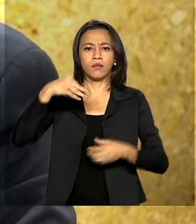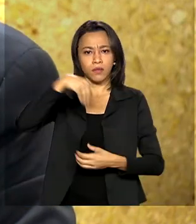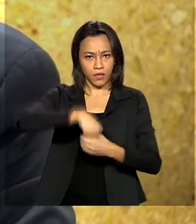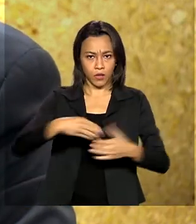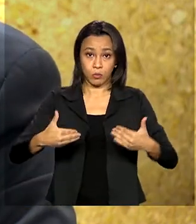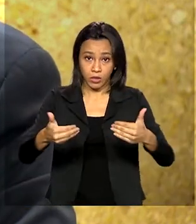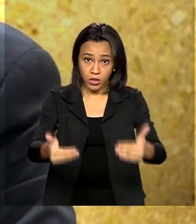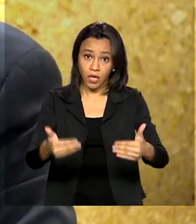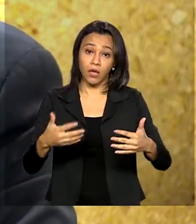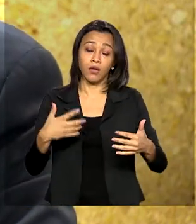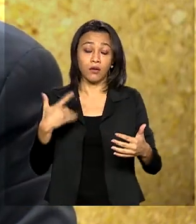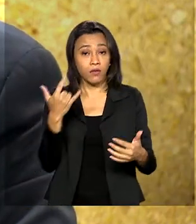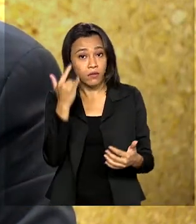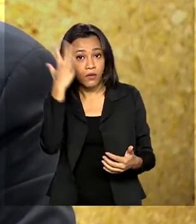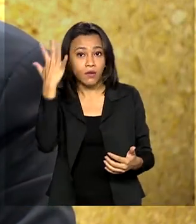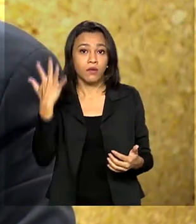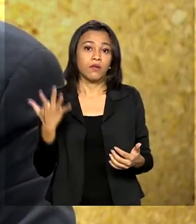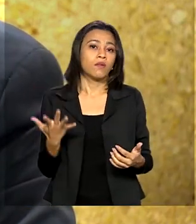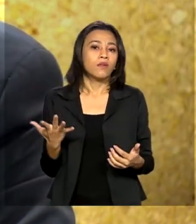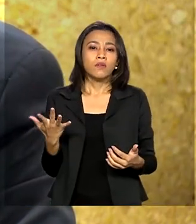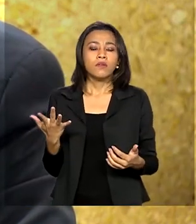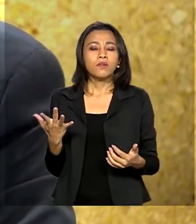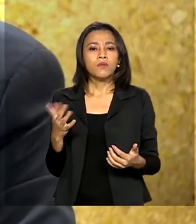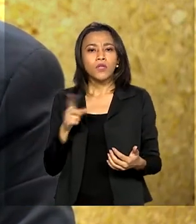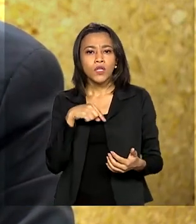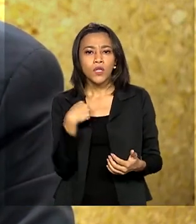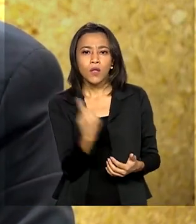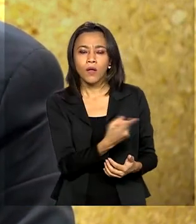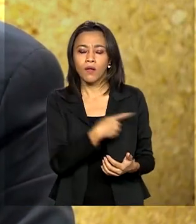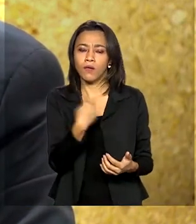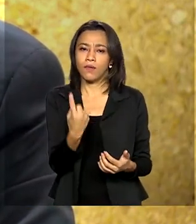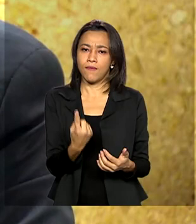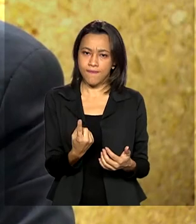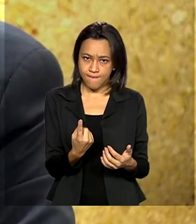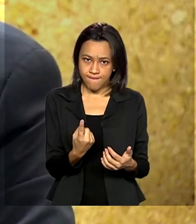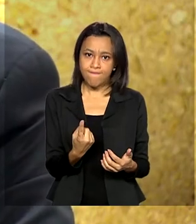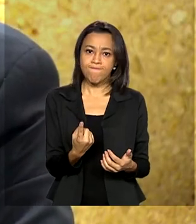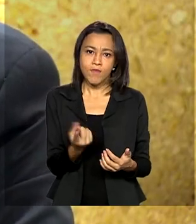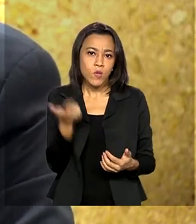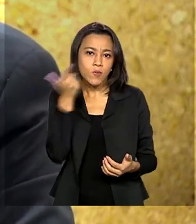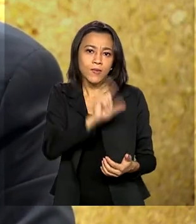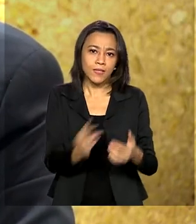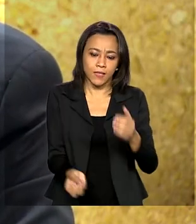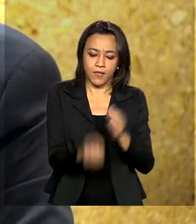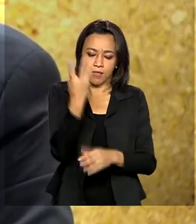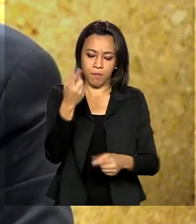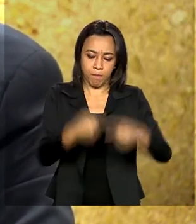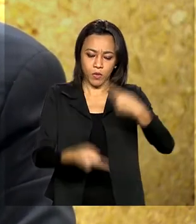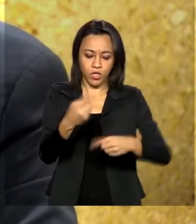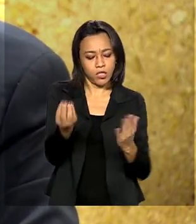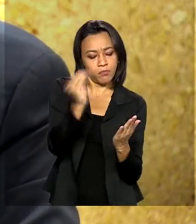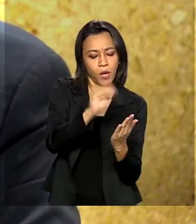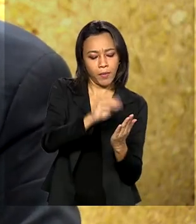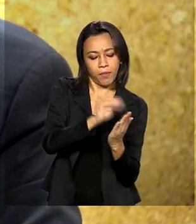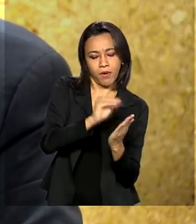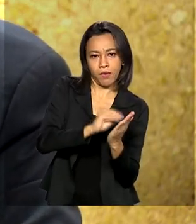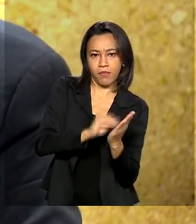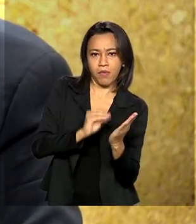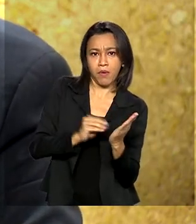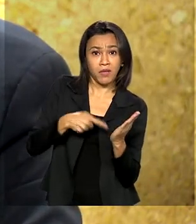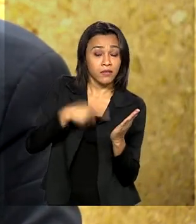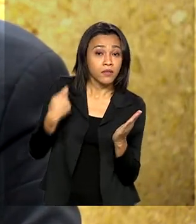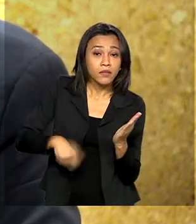facilitou de nós podermos implementar as políticas públicas tão